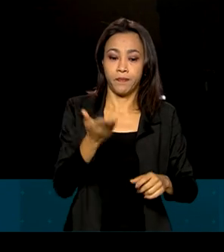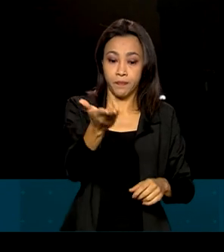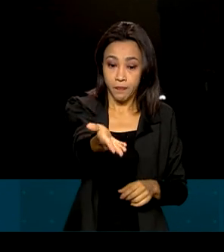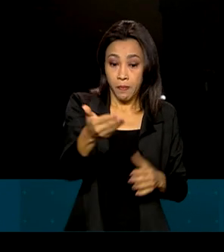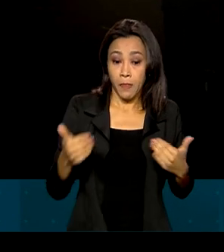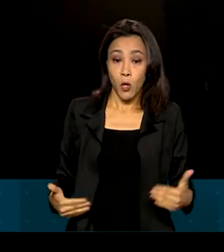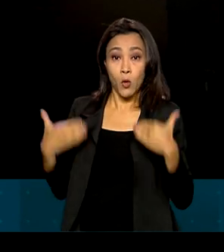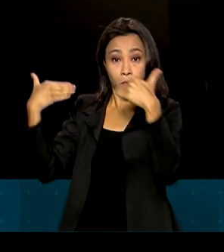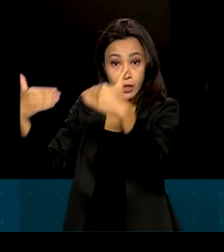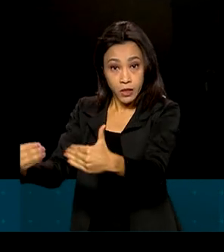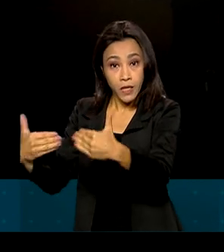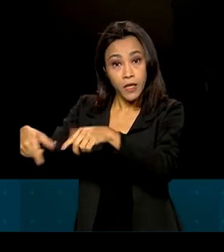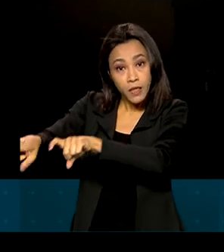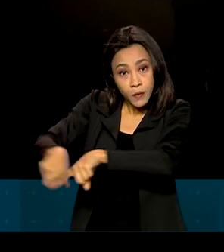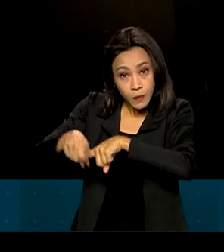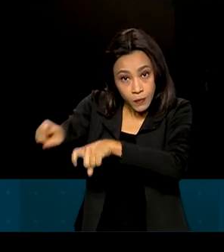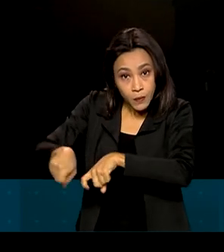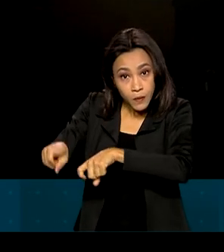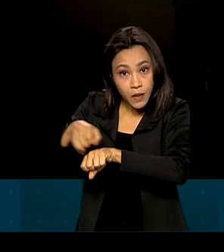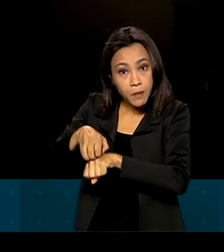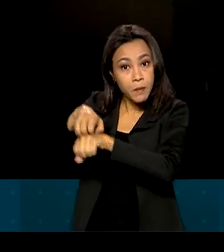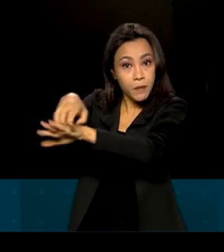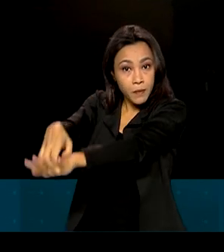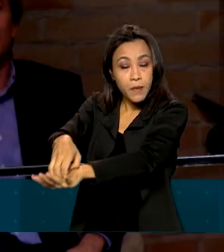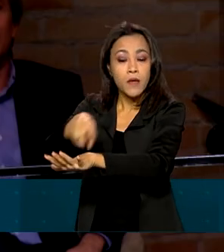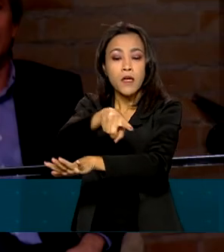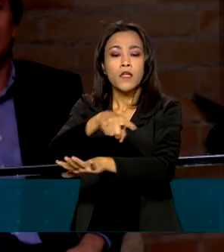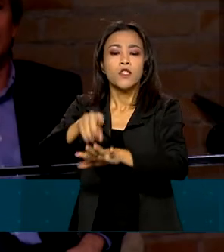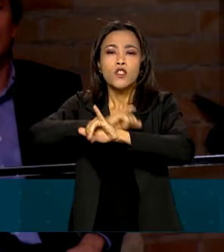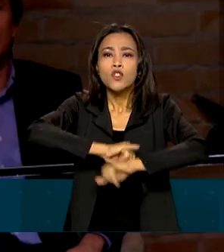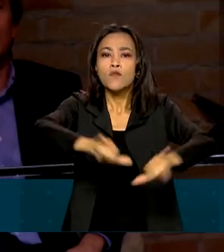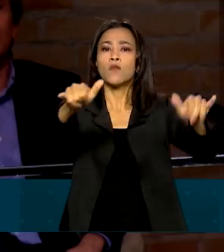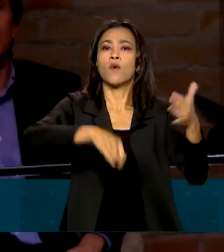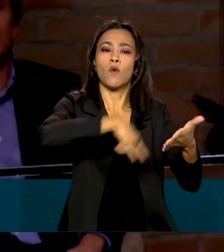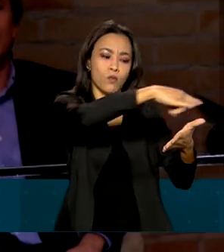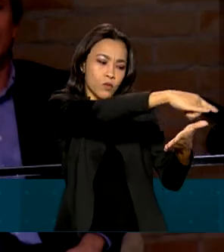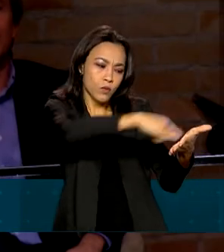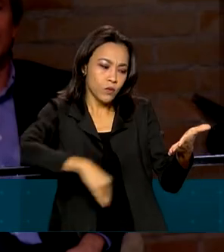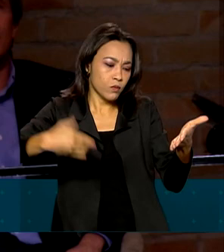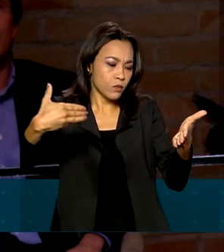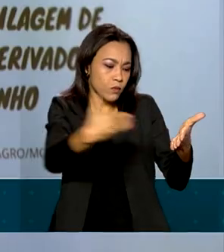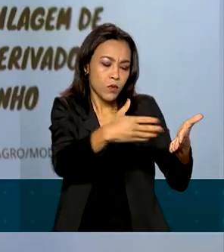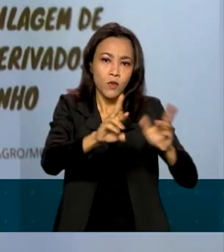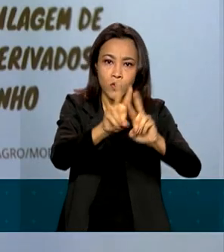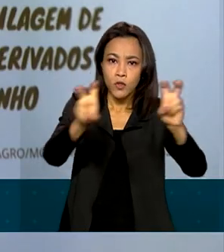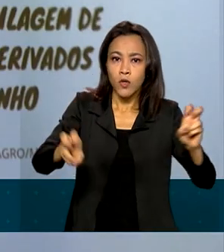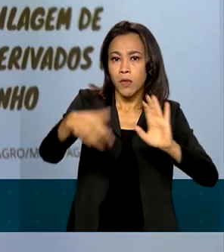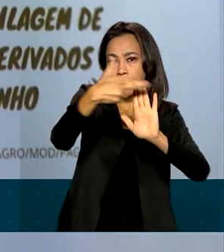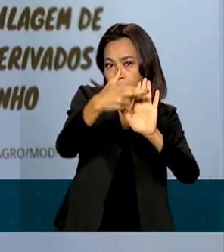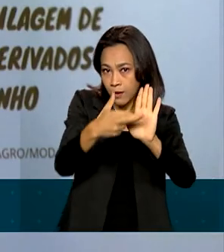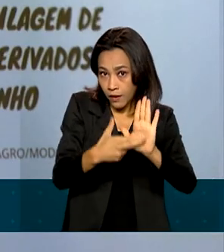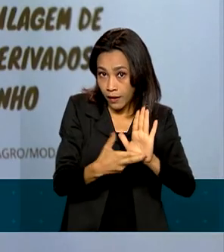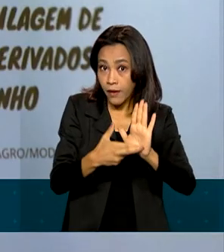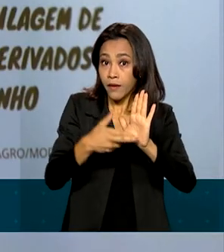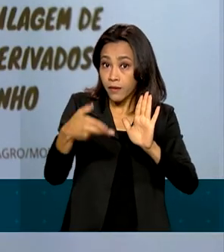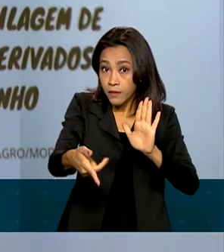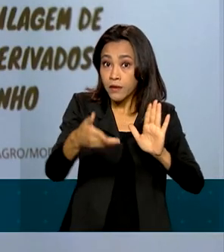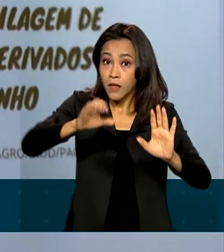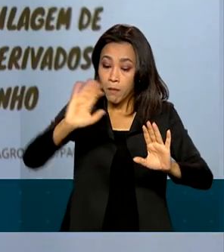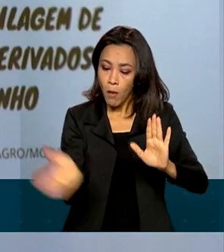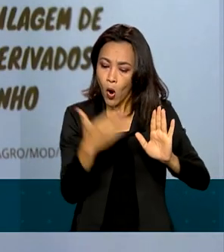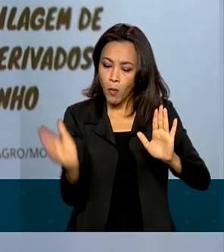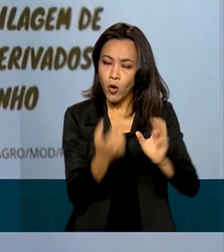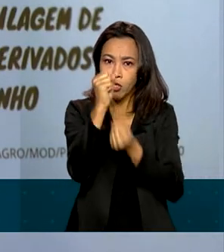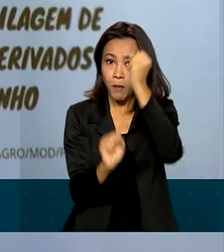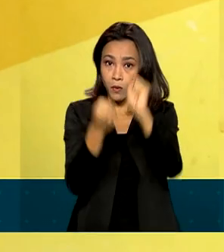da Agricultura, Pecuária e Abastecimento lançou um documento que consolida as normas relacionadas à cerveja, disponível para